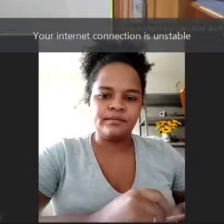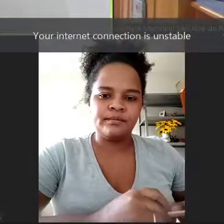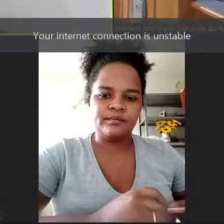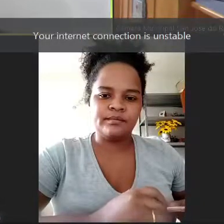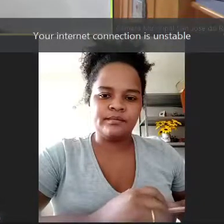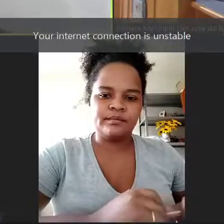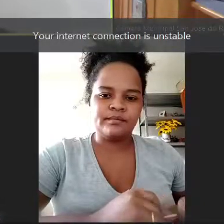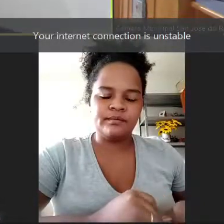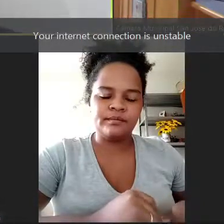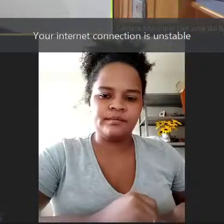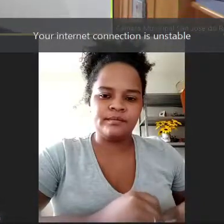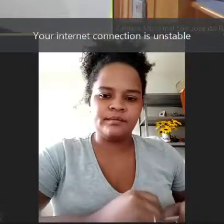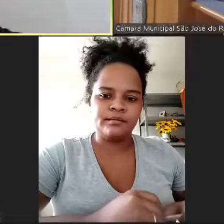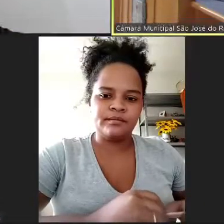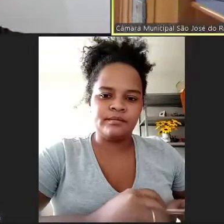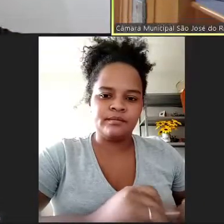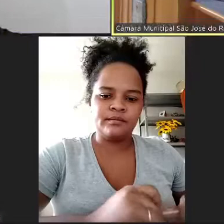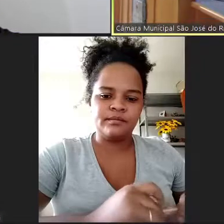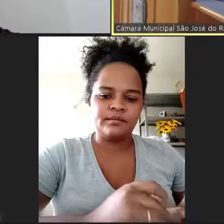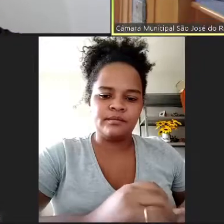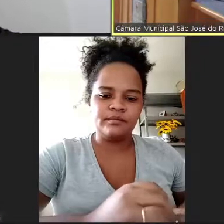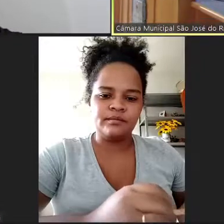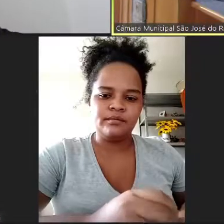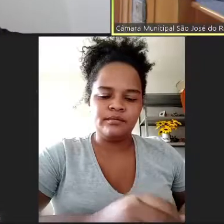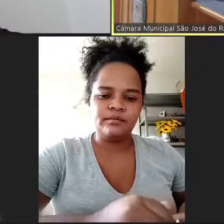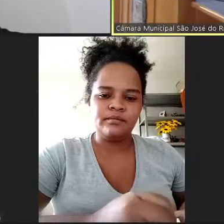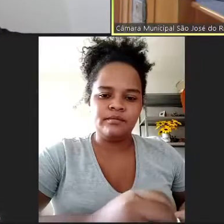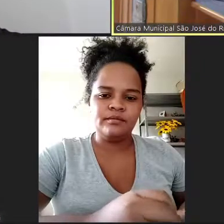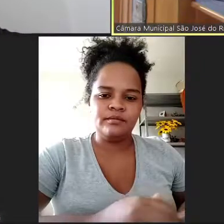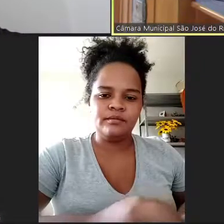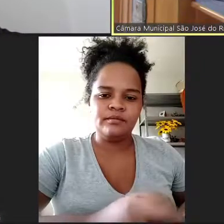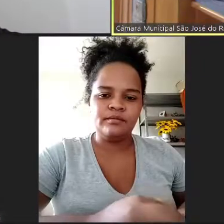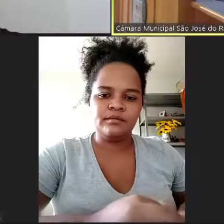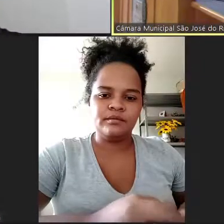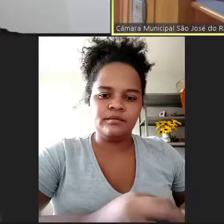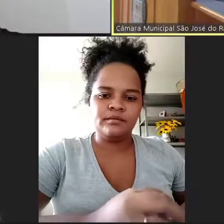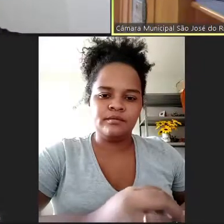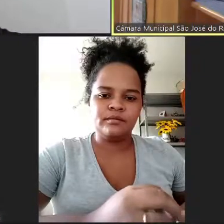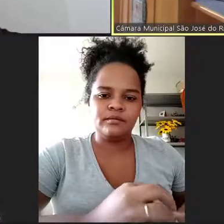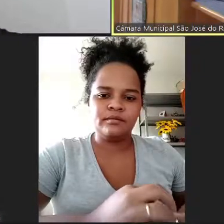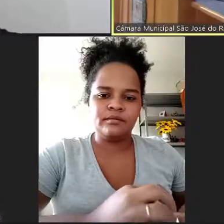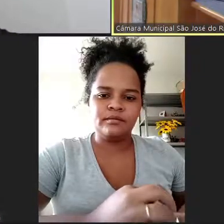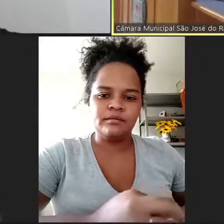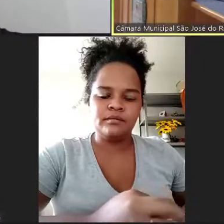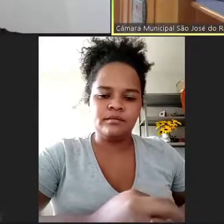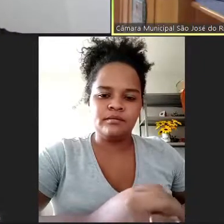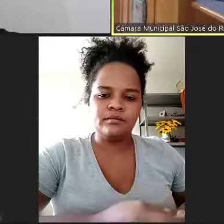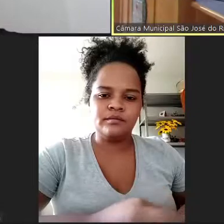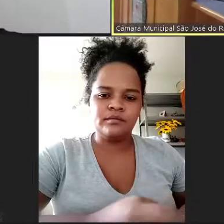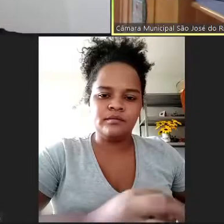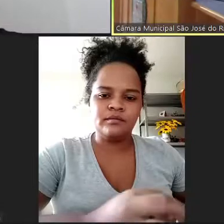do Poder Executivo foi aprovado por unanimidade em primeiro turno. Projeto de lei número